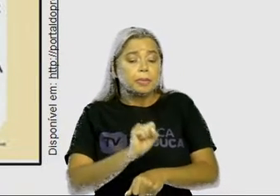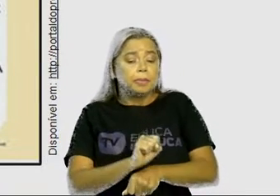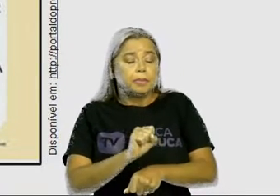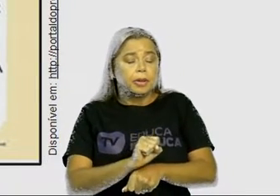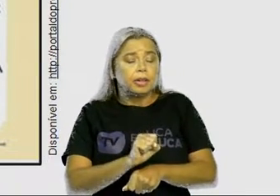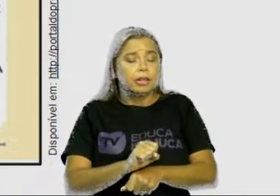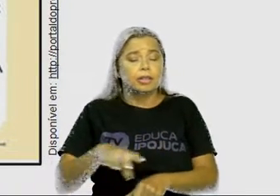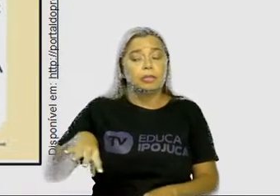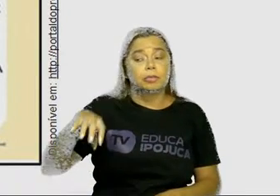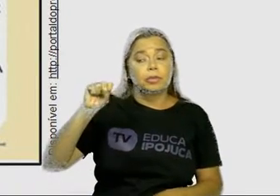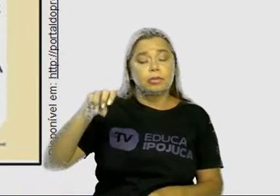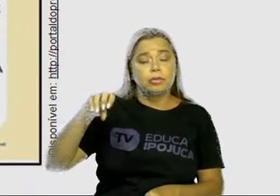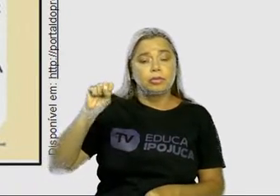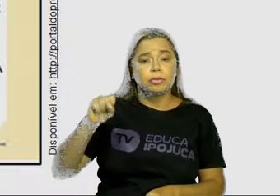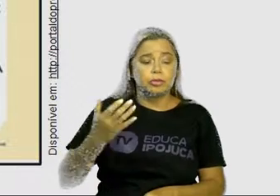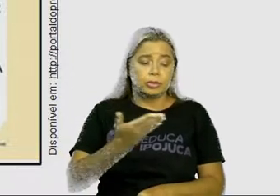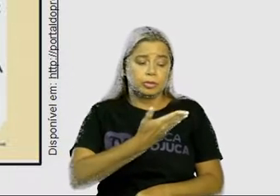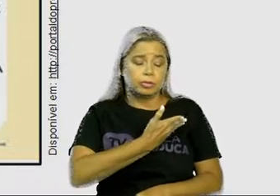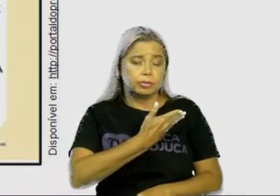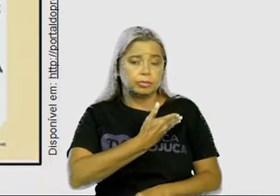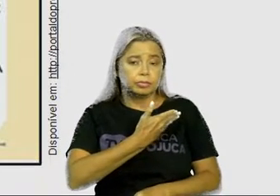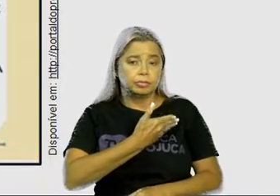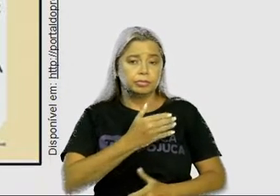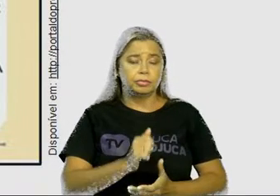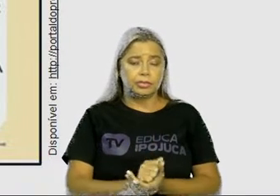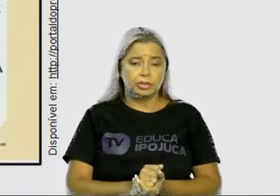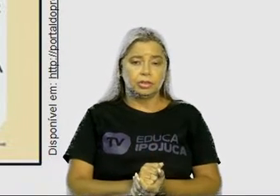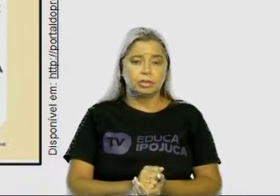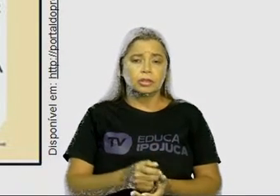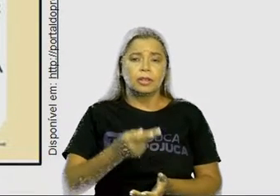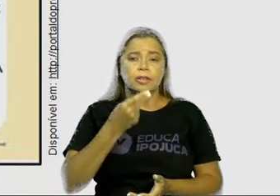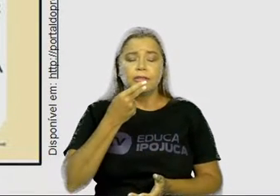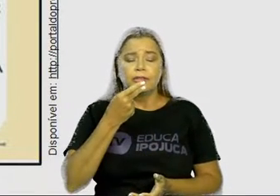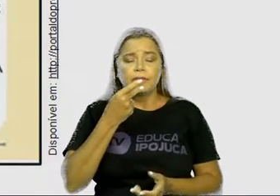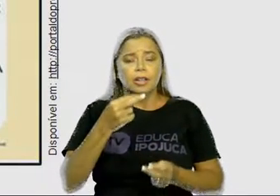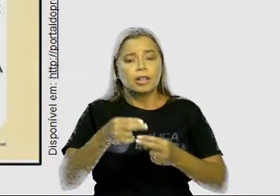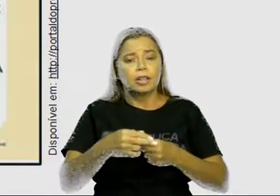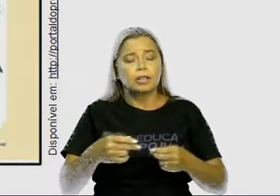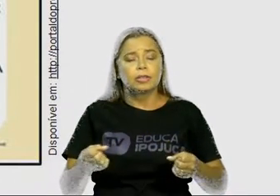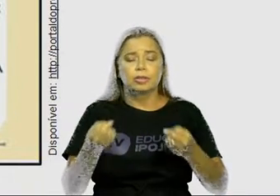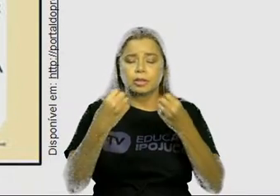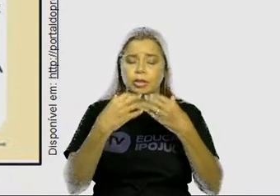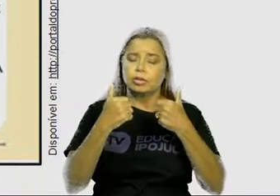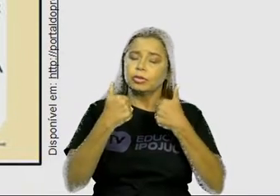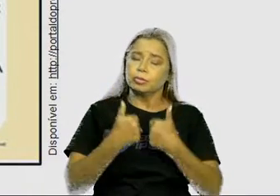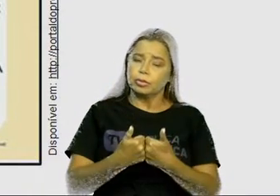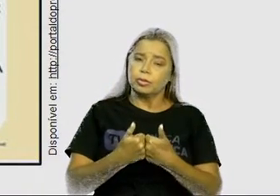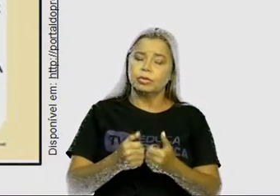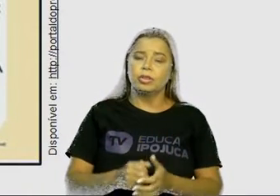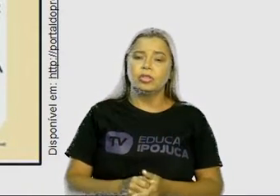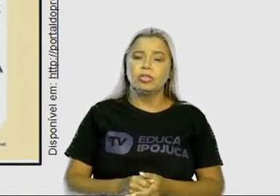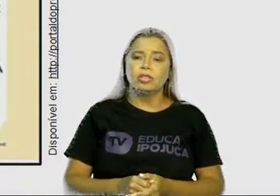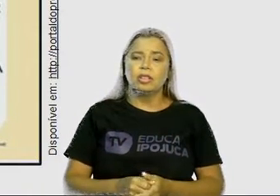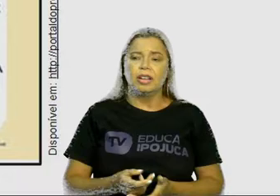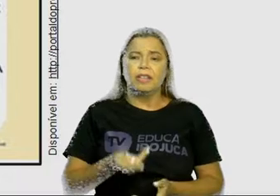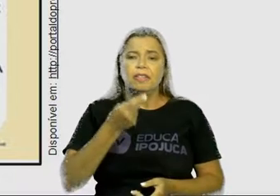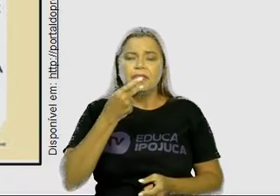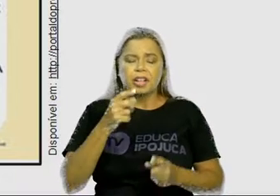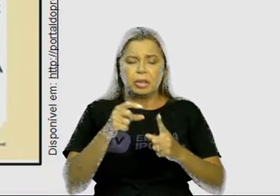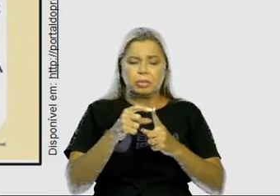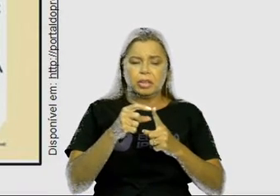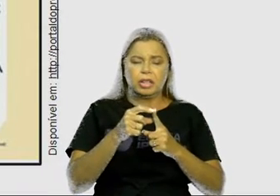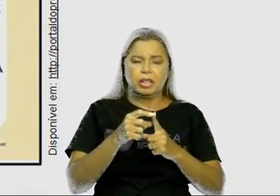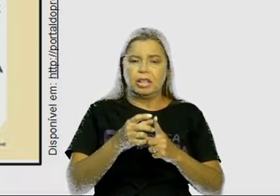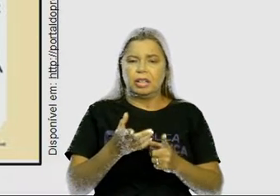ouvir, não é só falar. Não diga coisas desagradáveis a ninguém, principalmente palavrões, né? Ou maltratar as